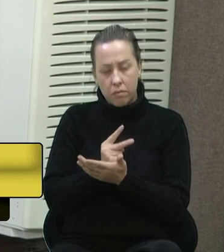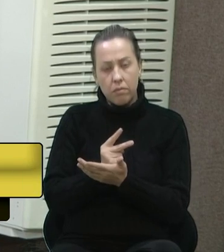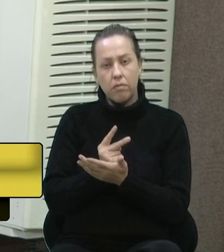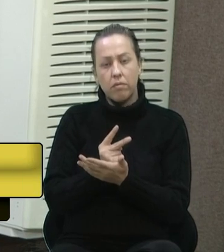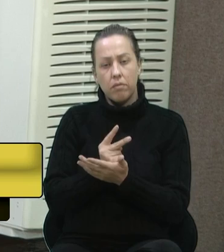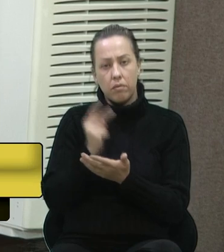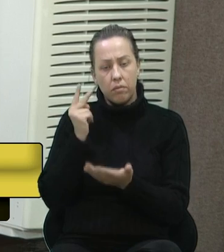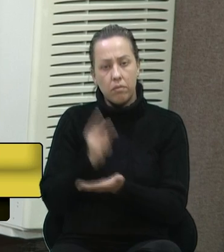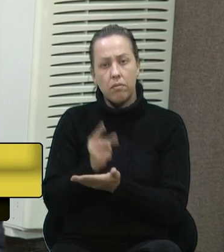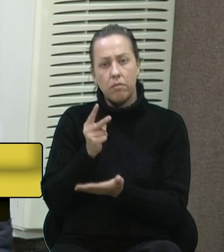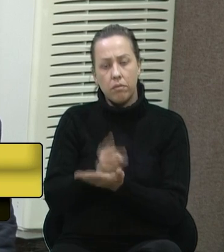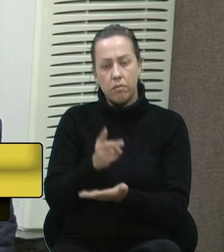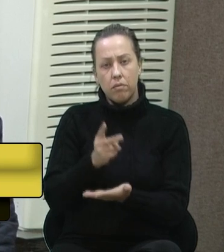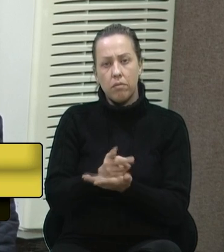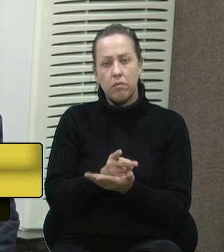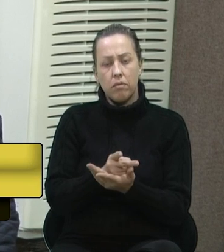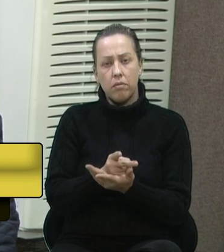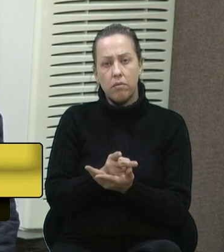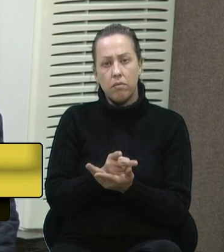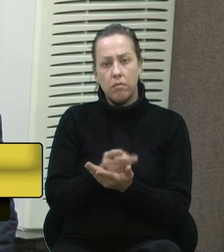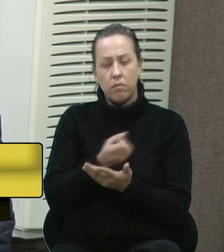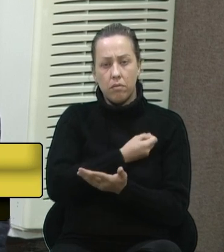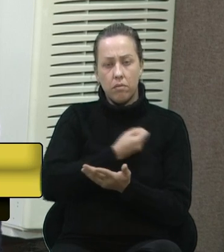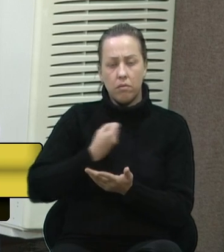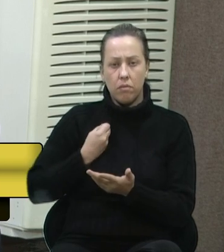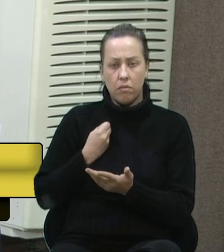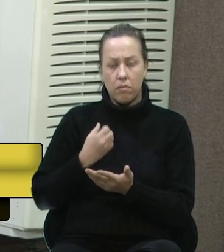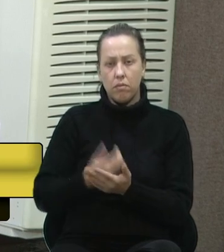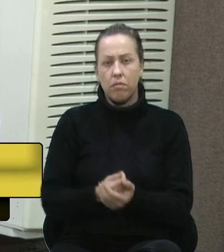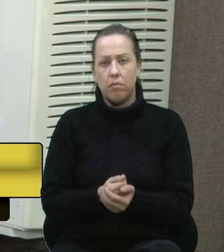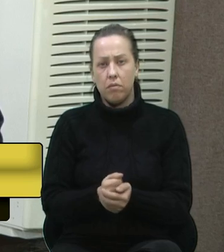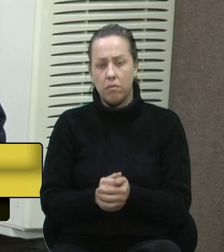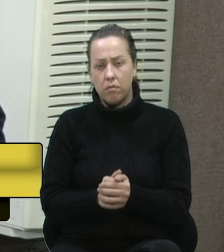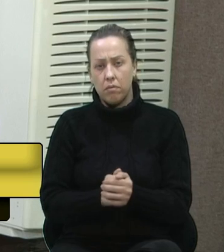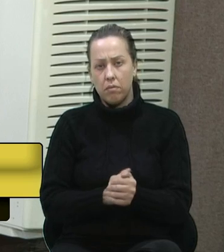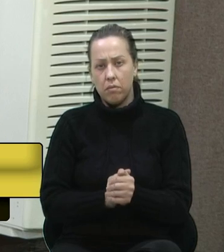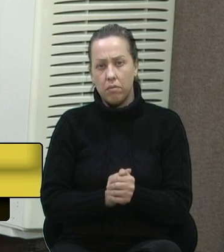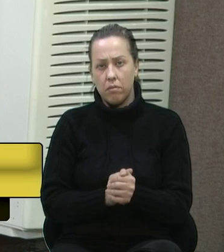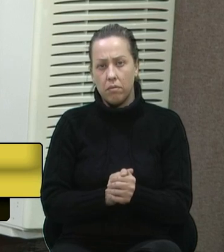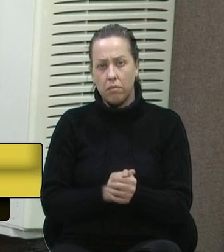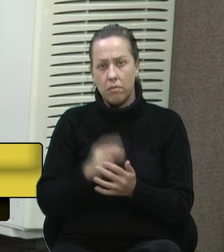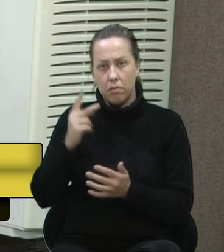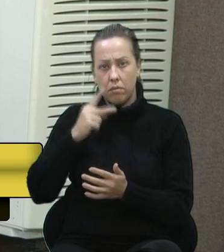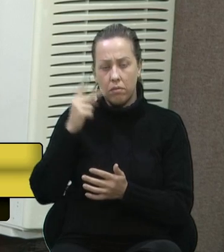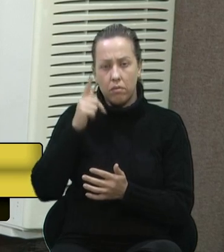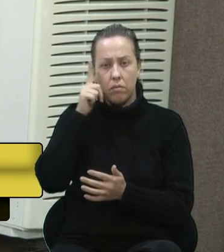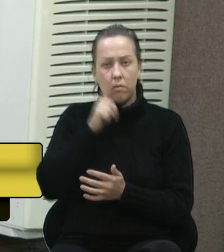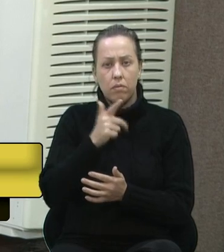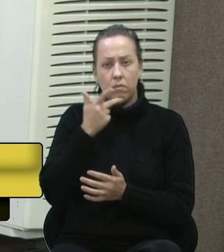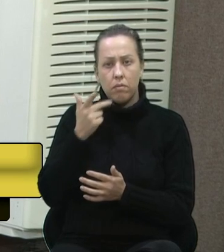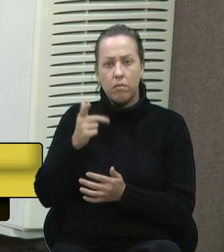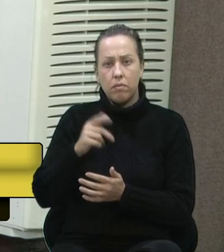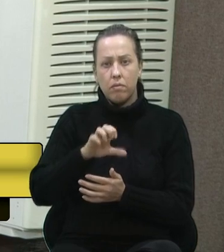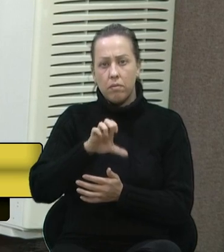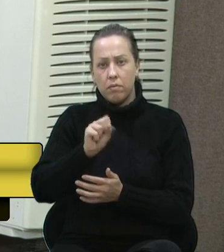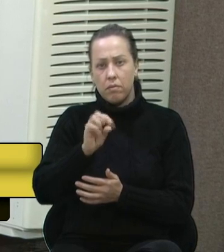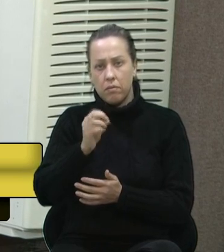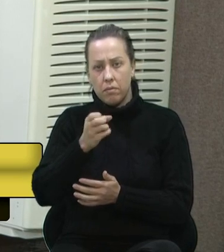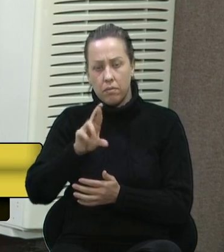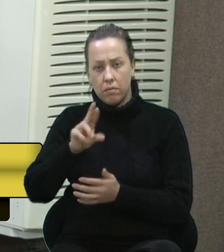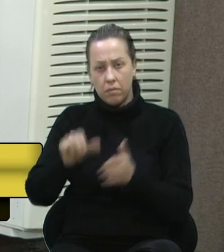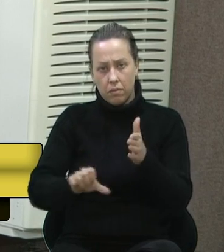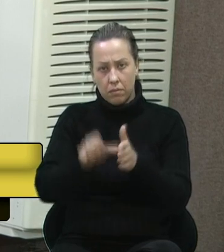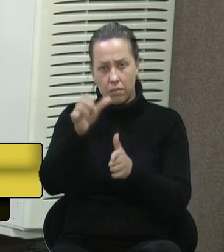vamos manter esse número. Então, quando o vereador Lucas fala da Ester, foi a primeira